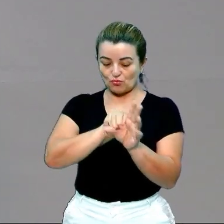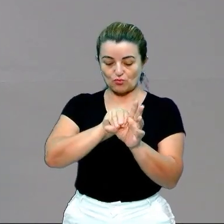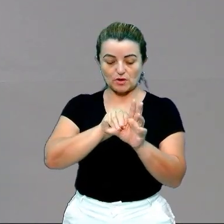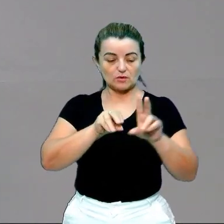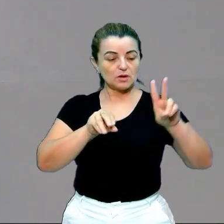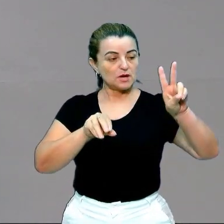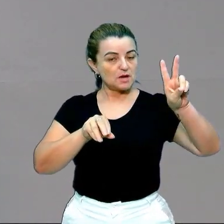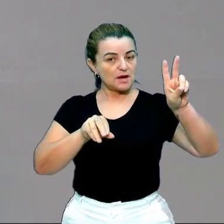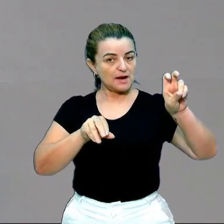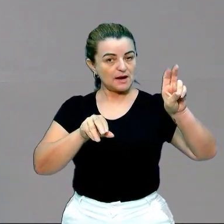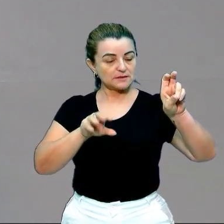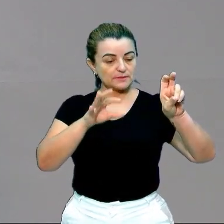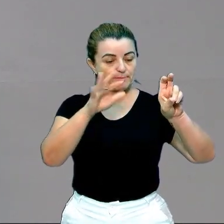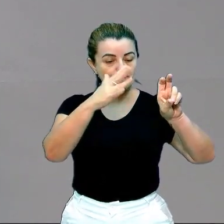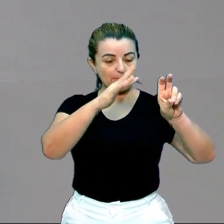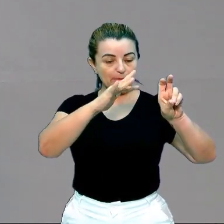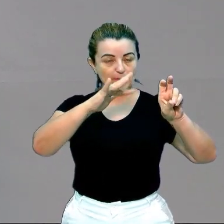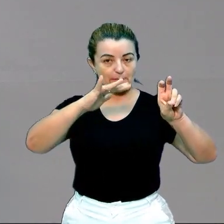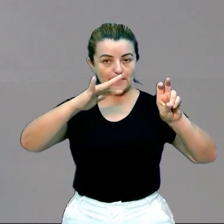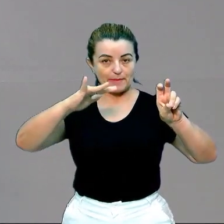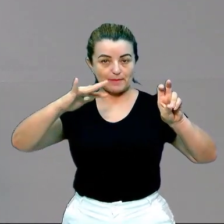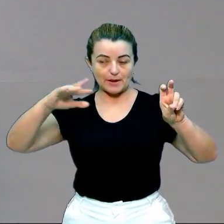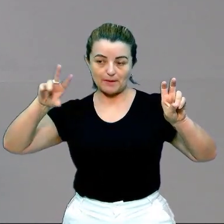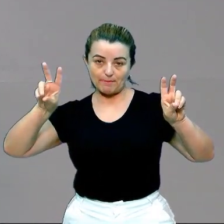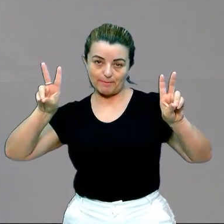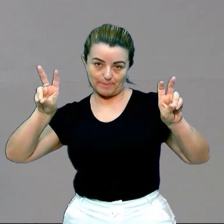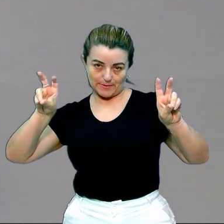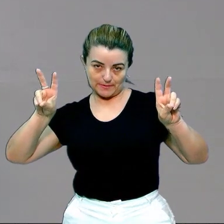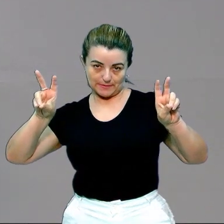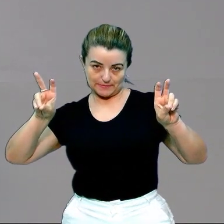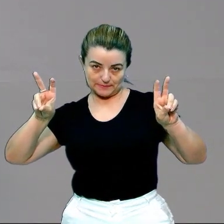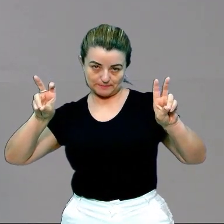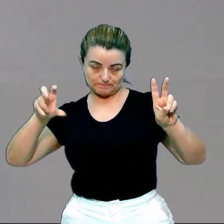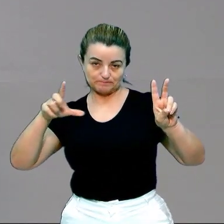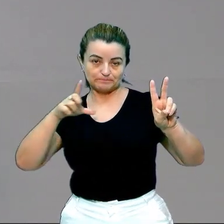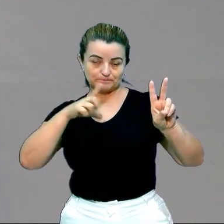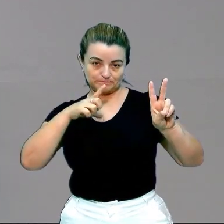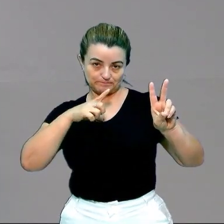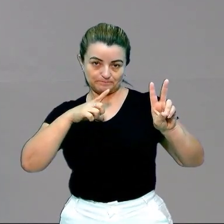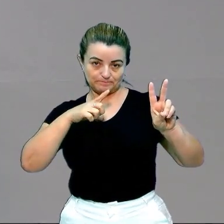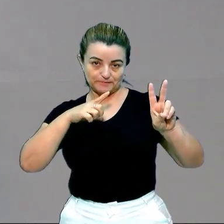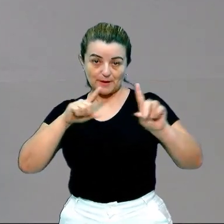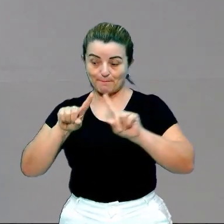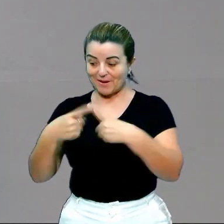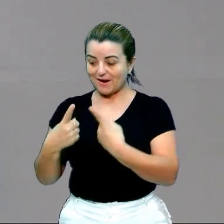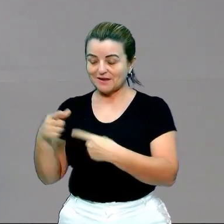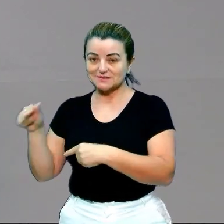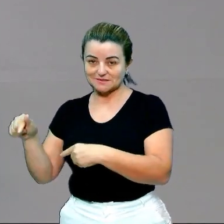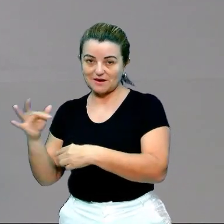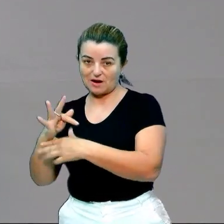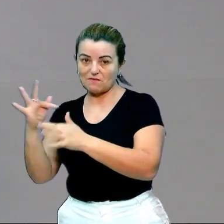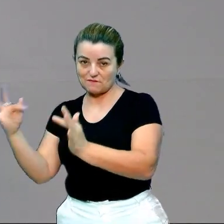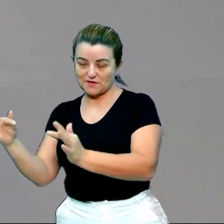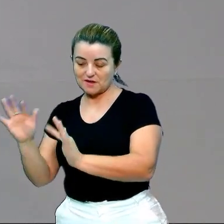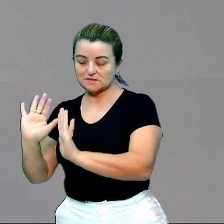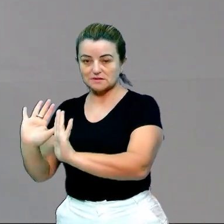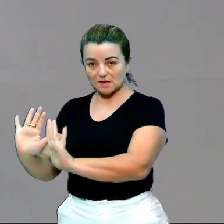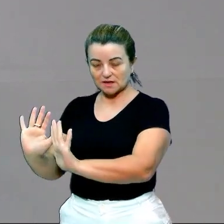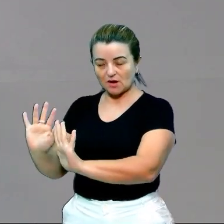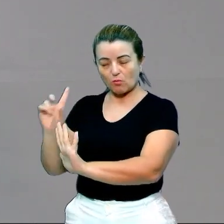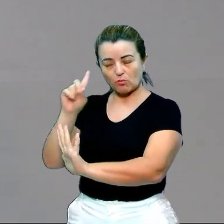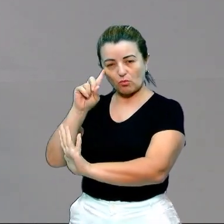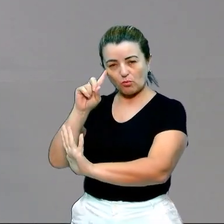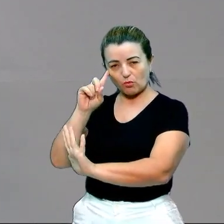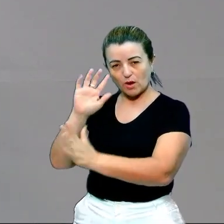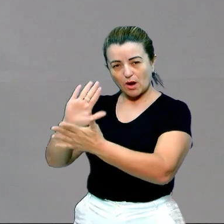indireta. Falasse a mesma coisa, mas com as palavras dele. Aí não teriam as aspas. E aí seria uma citação indireta.